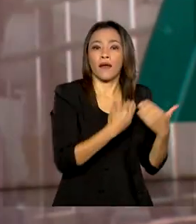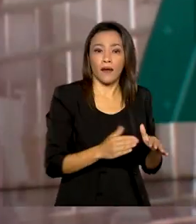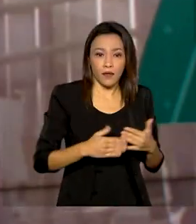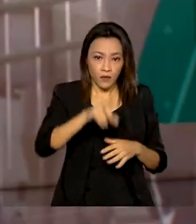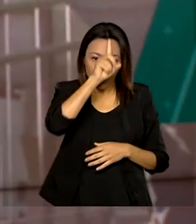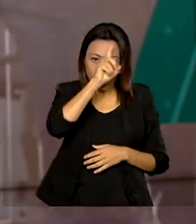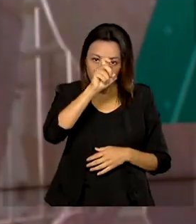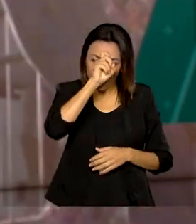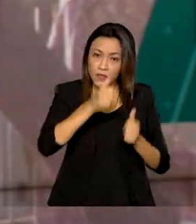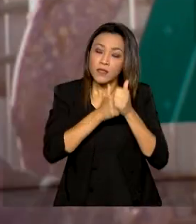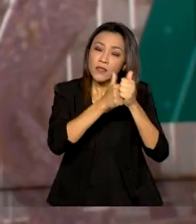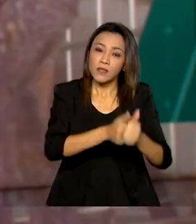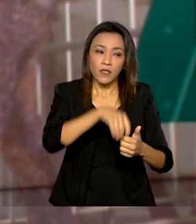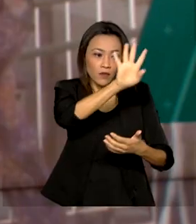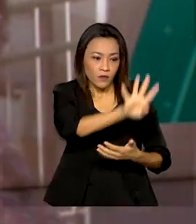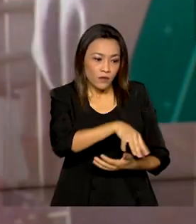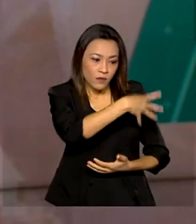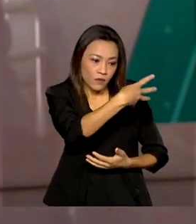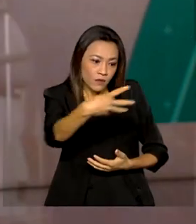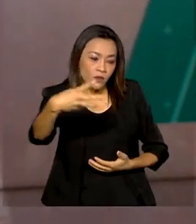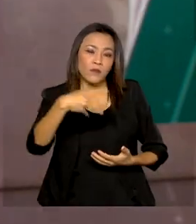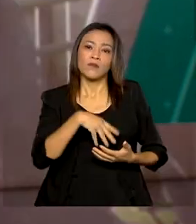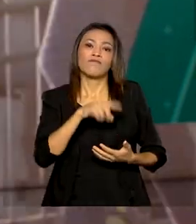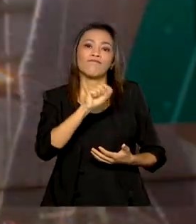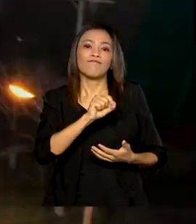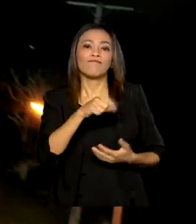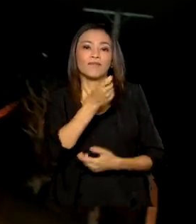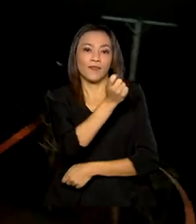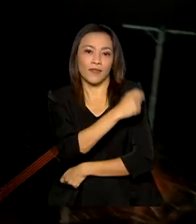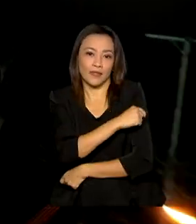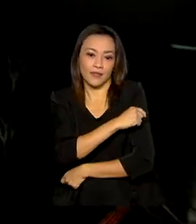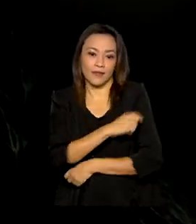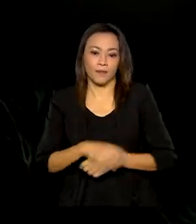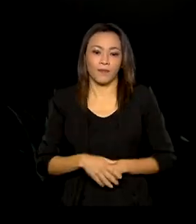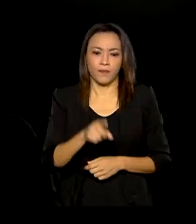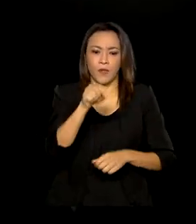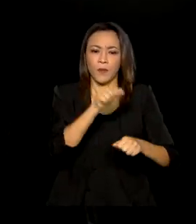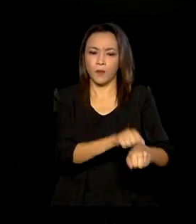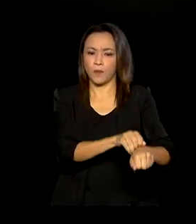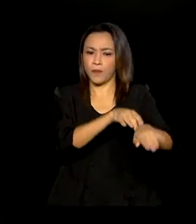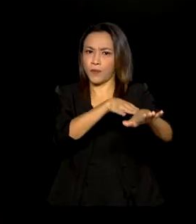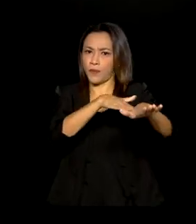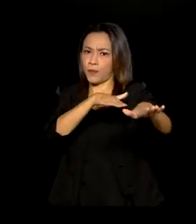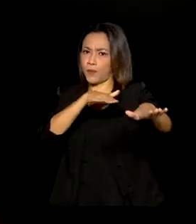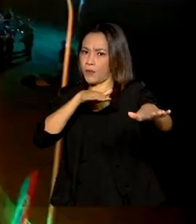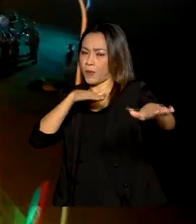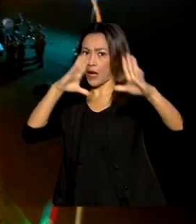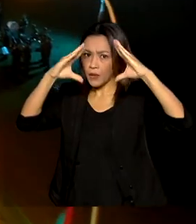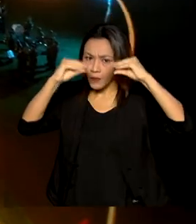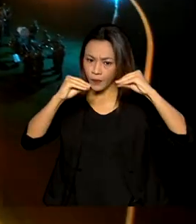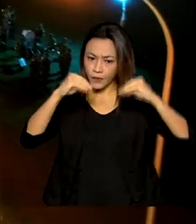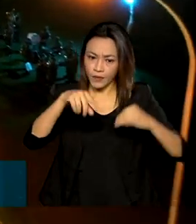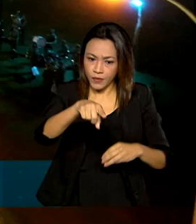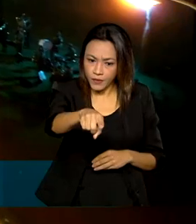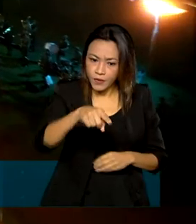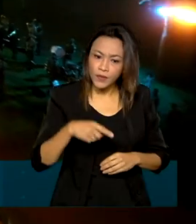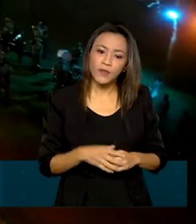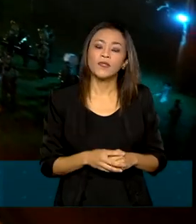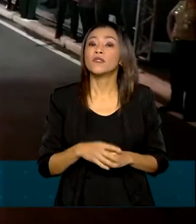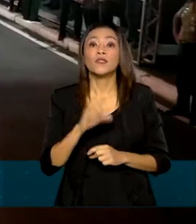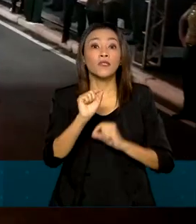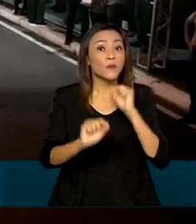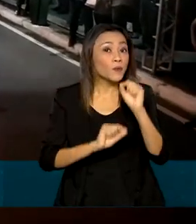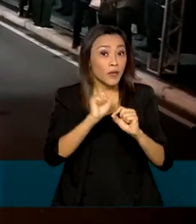seguindo o calendário previsto no Plano Nacional de Vacinação. Fila de carros à noite em Brasília, mas por uma boa